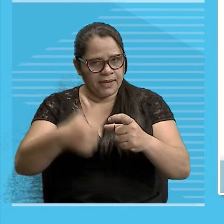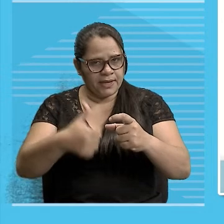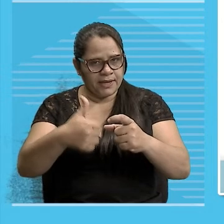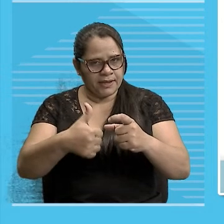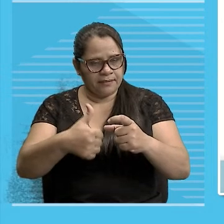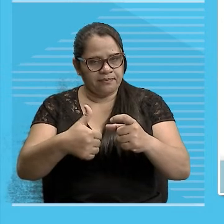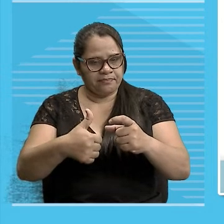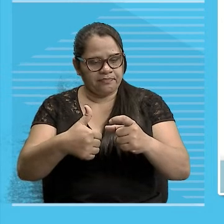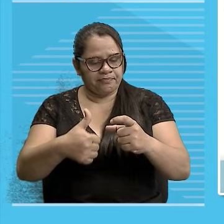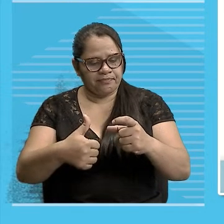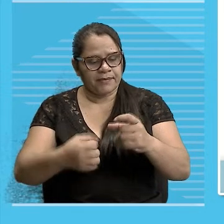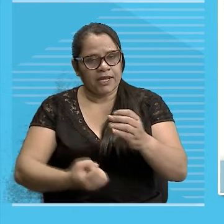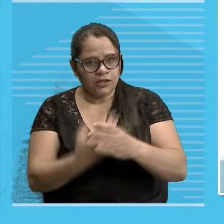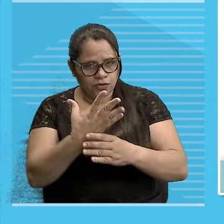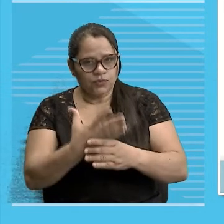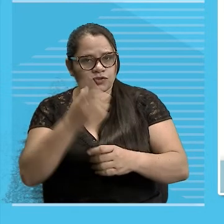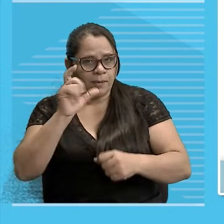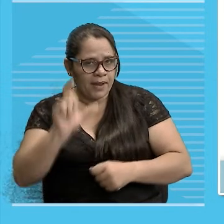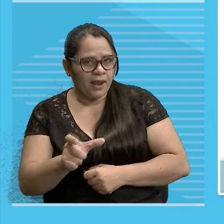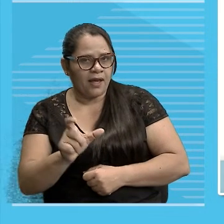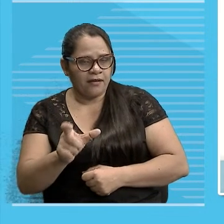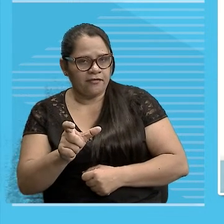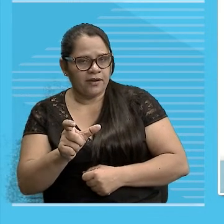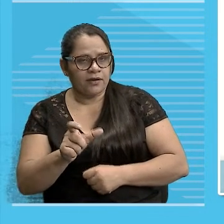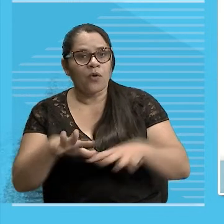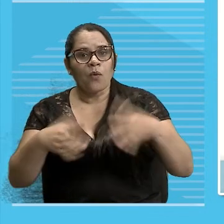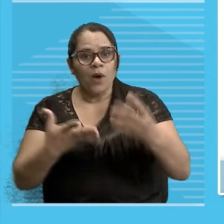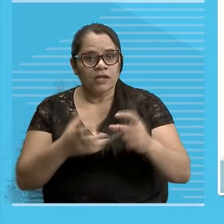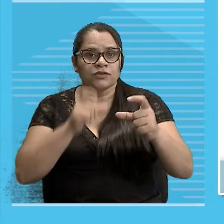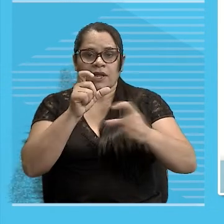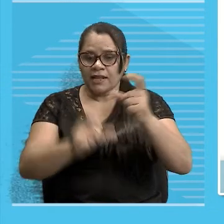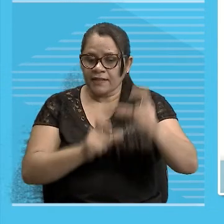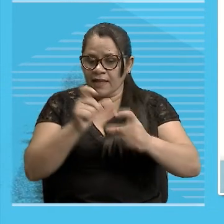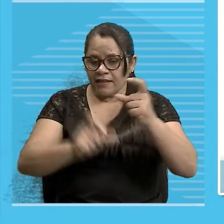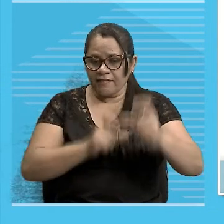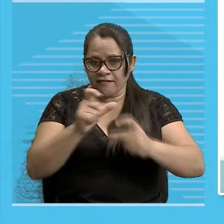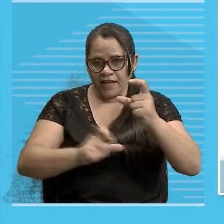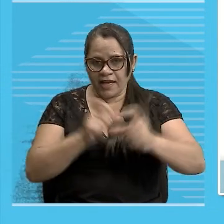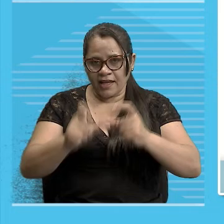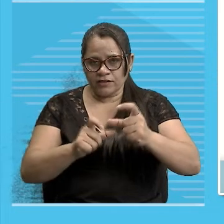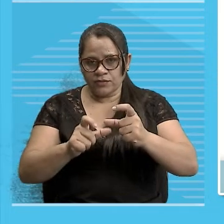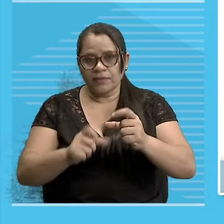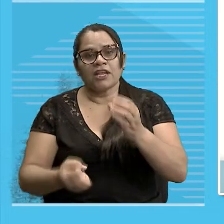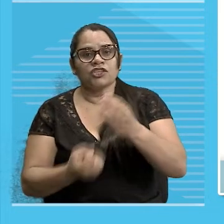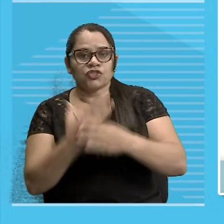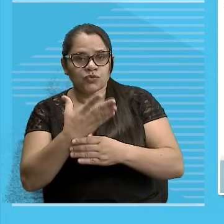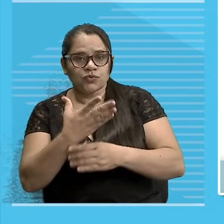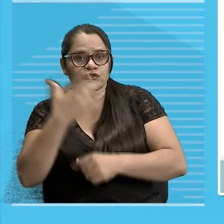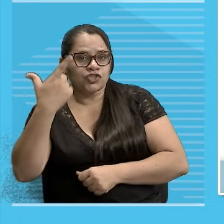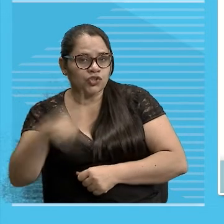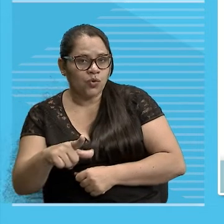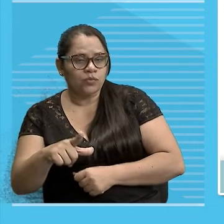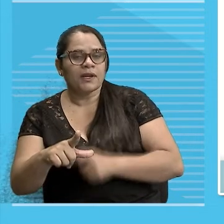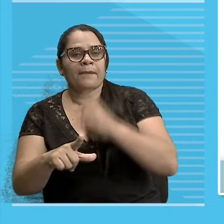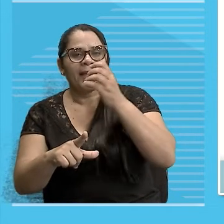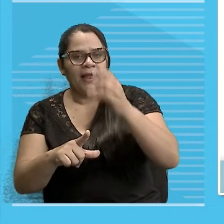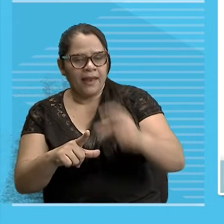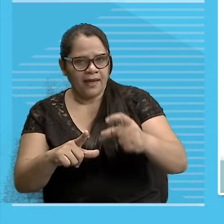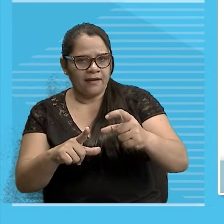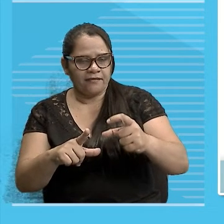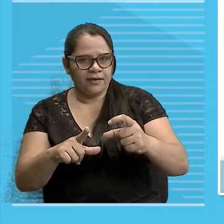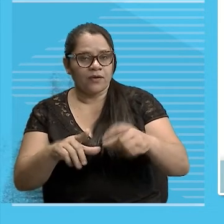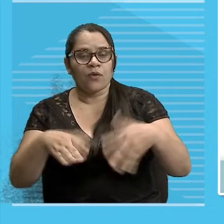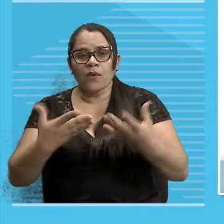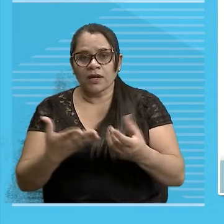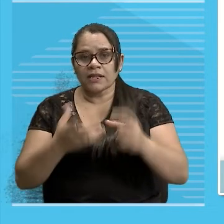Ele é o primeiro Quando ele é derivado Quer dizer que ele é originado De outras palavras Quando ele é simples